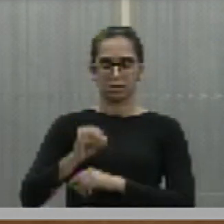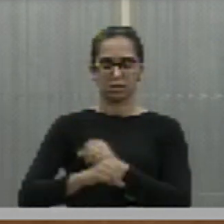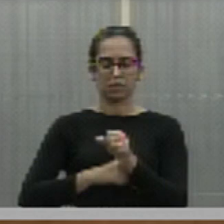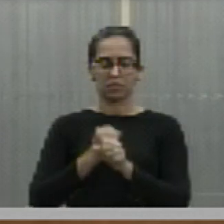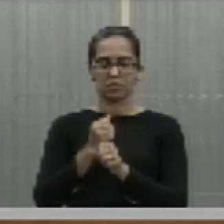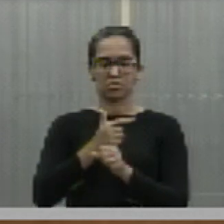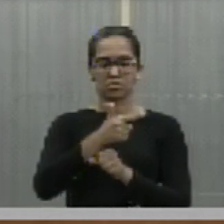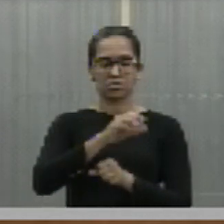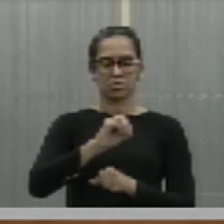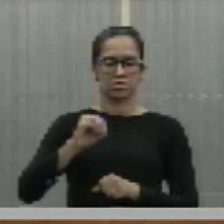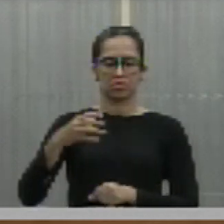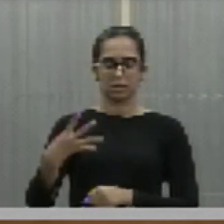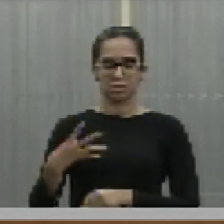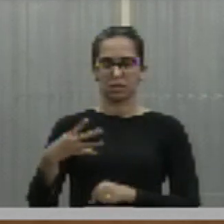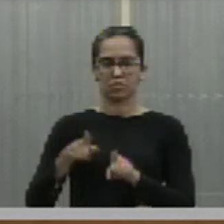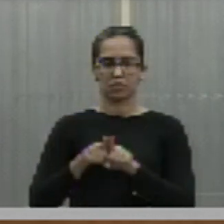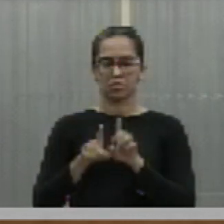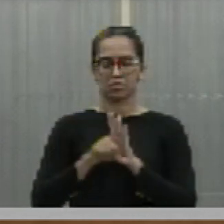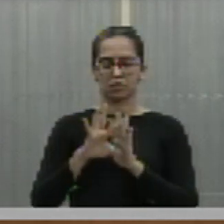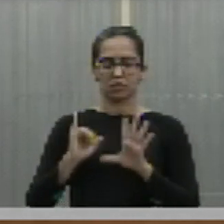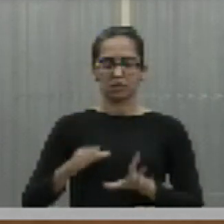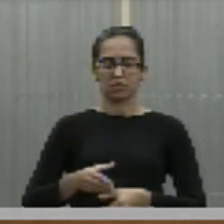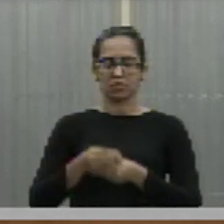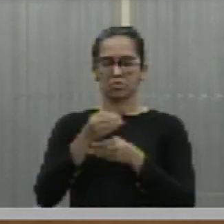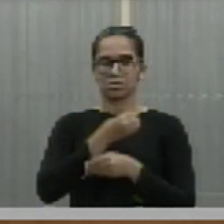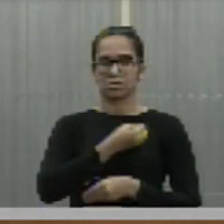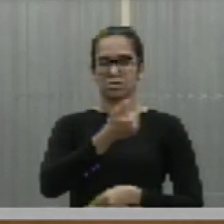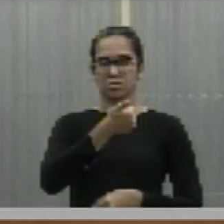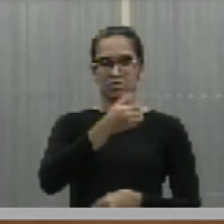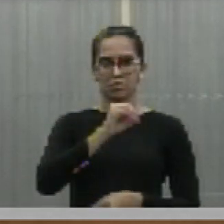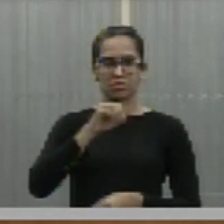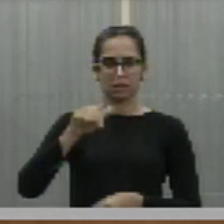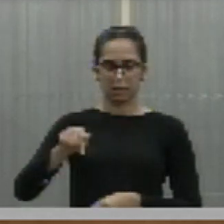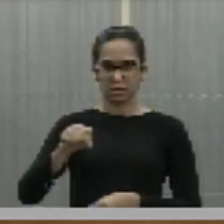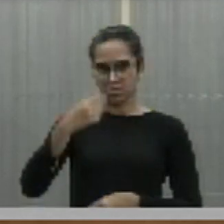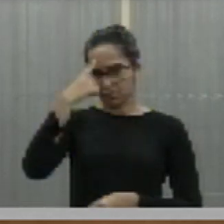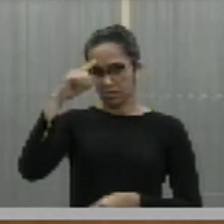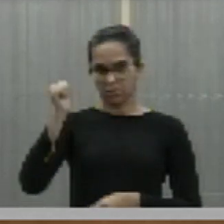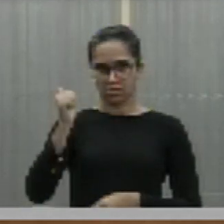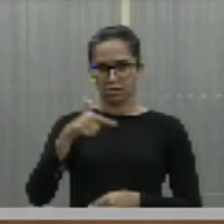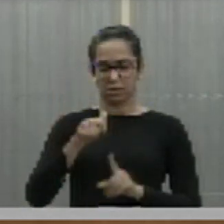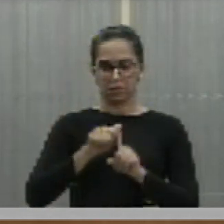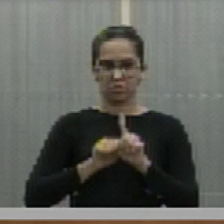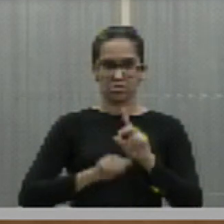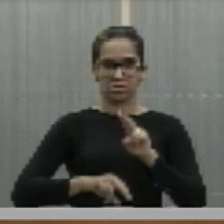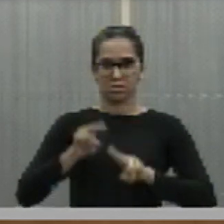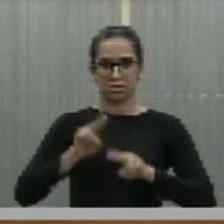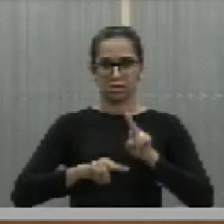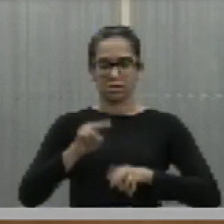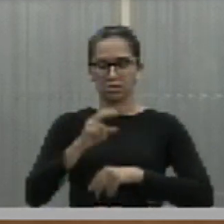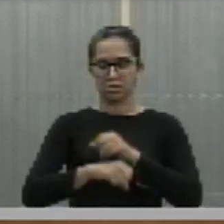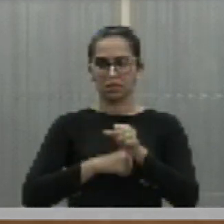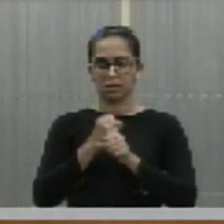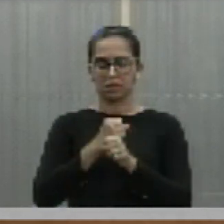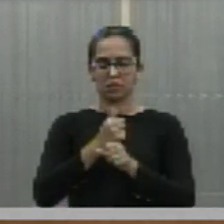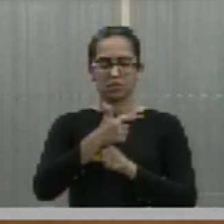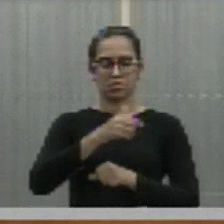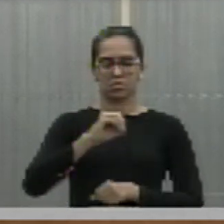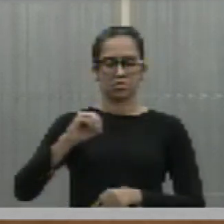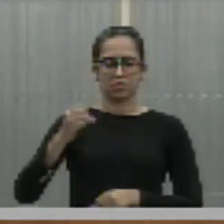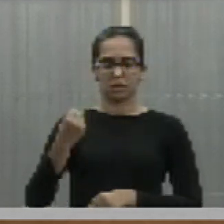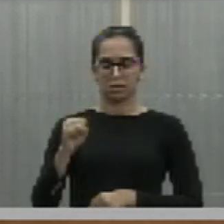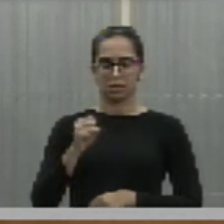complementar número 107, de 12 de junho de 2008. Em segunda discussão e